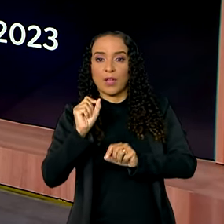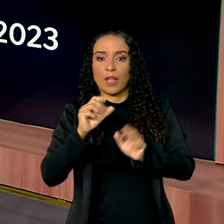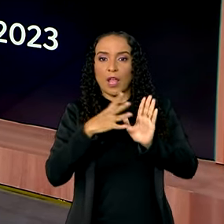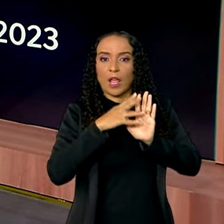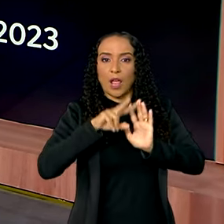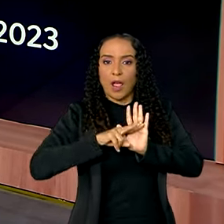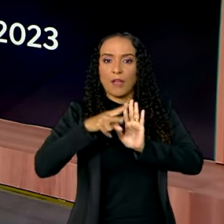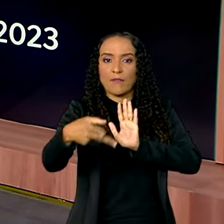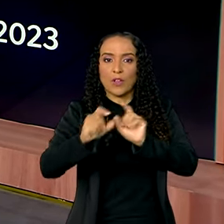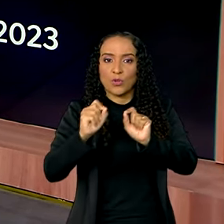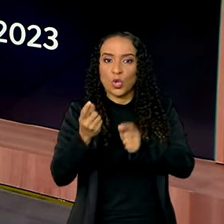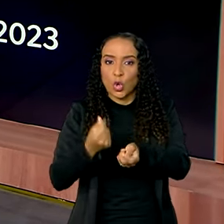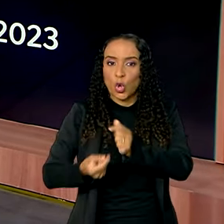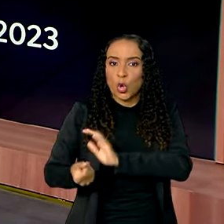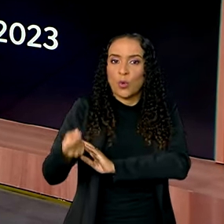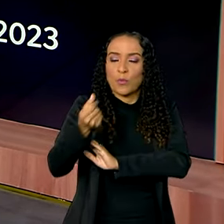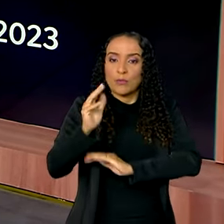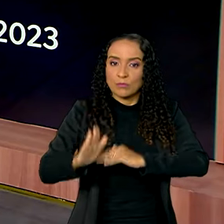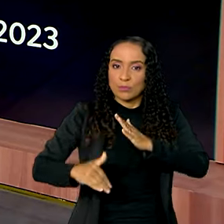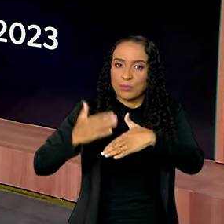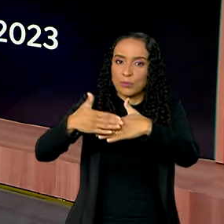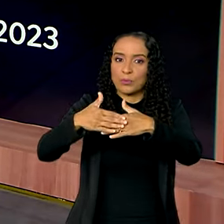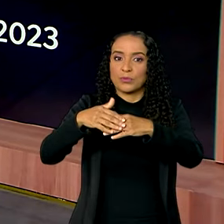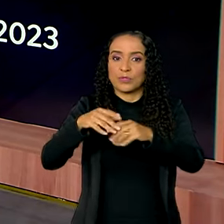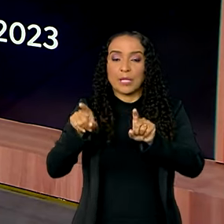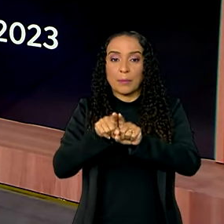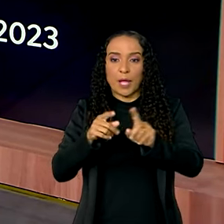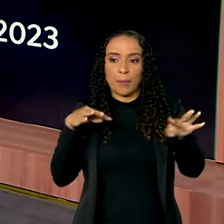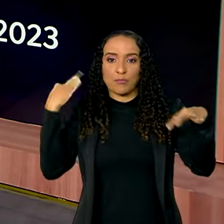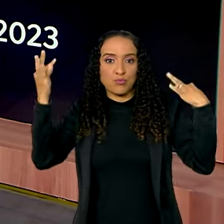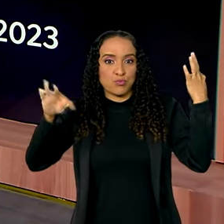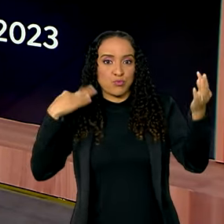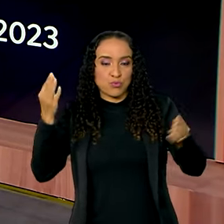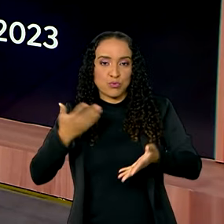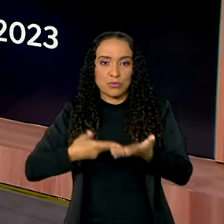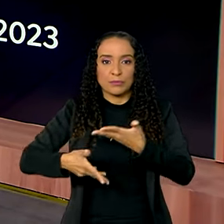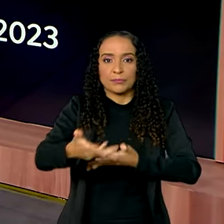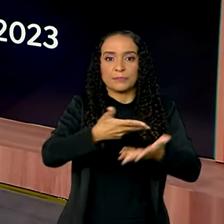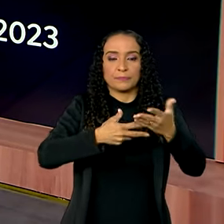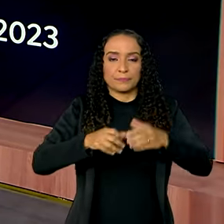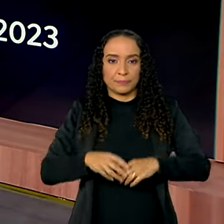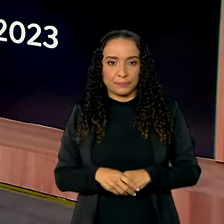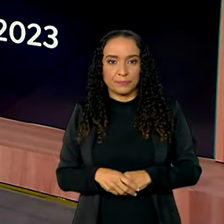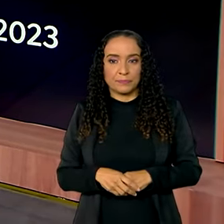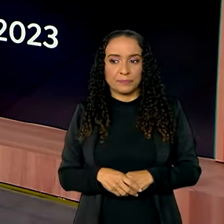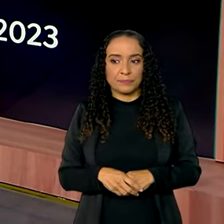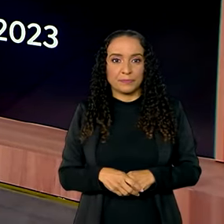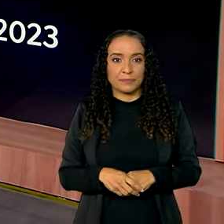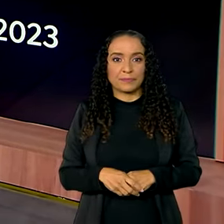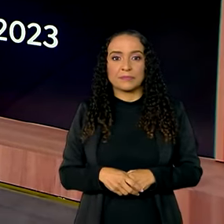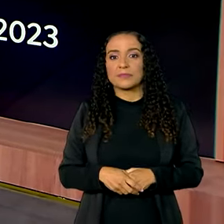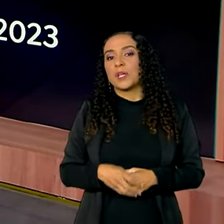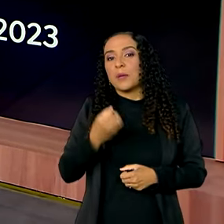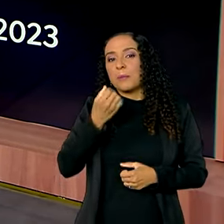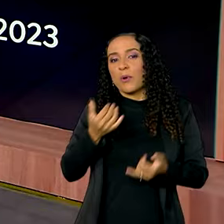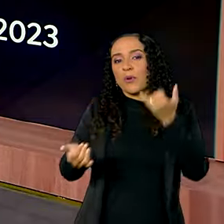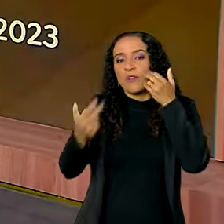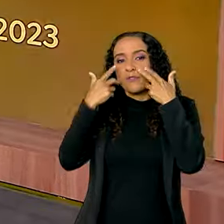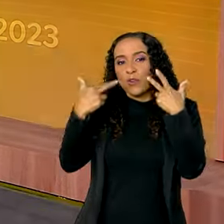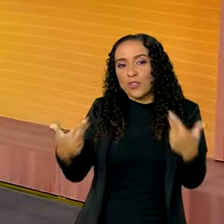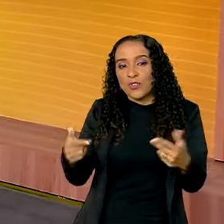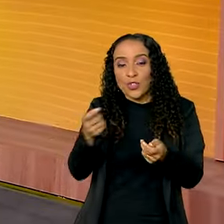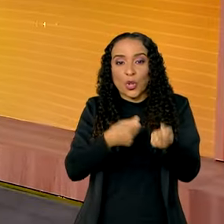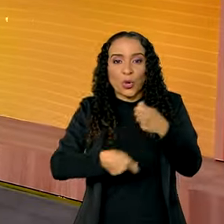reflexo de uma economia em crescimento e do aquecimento do turismo. É isso? Boas notícias na